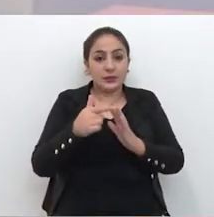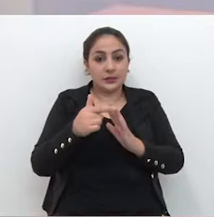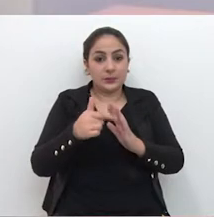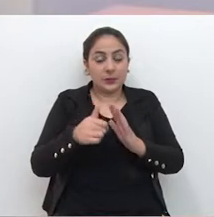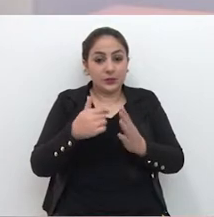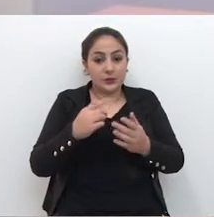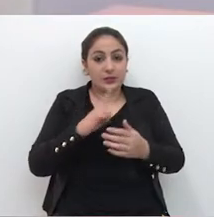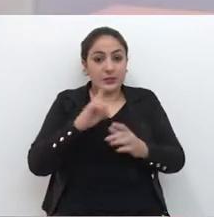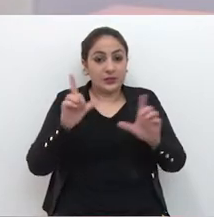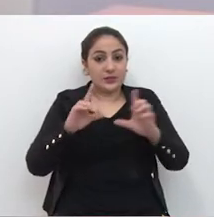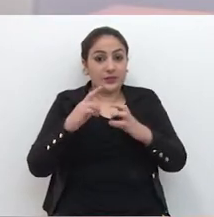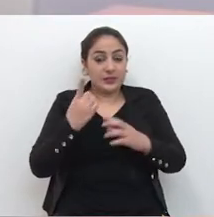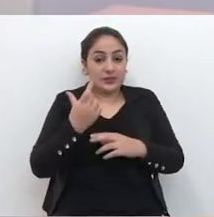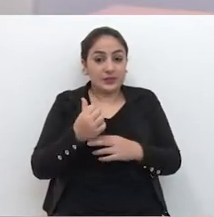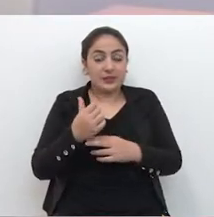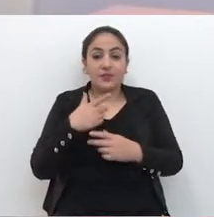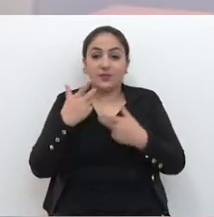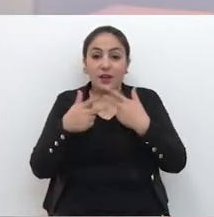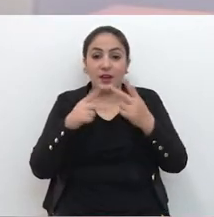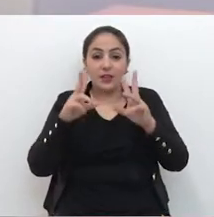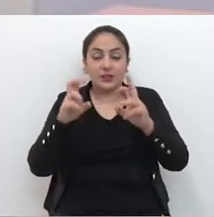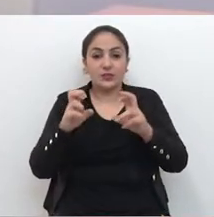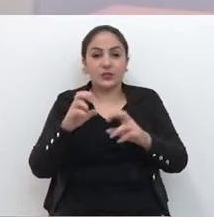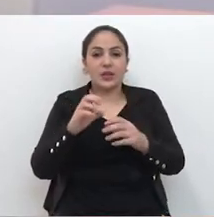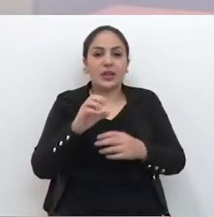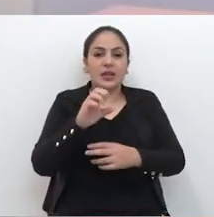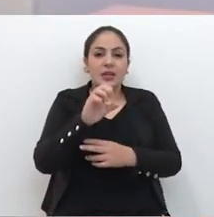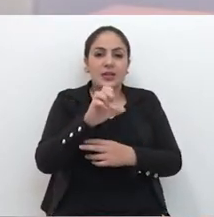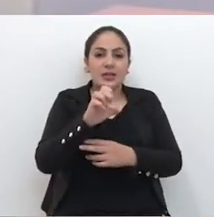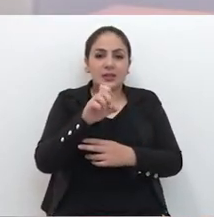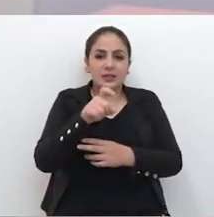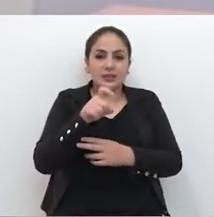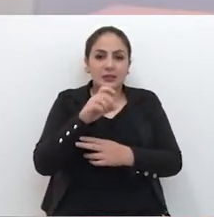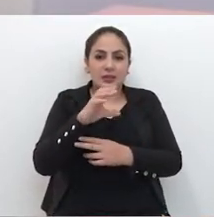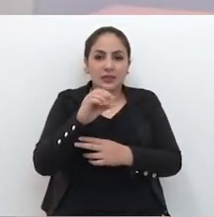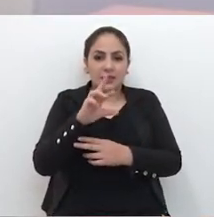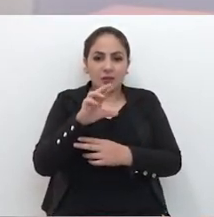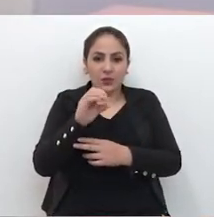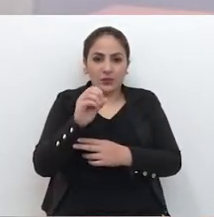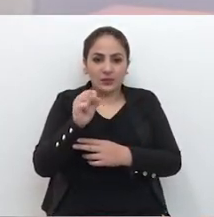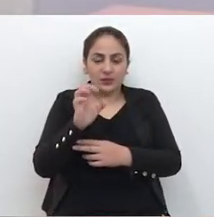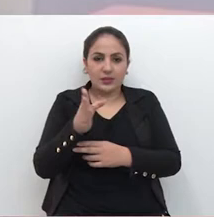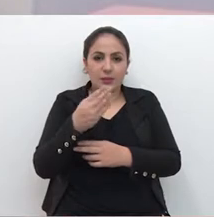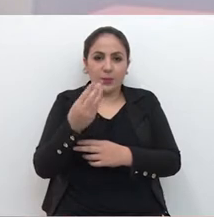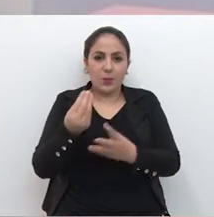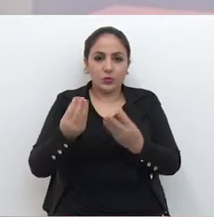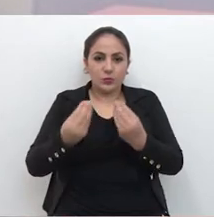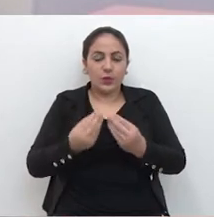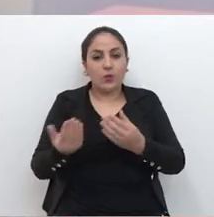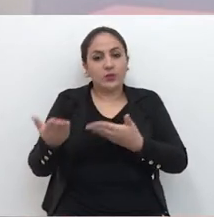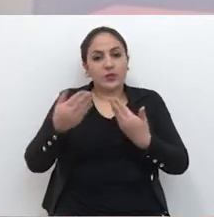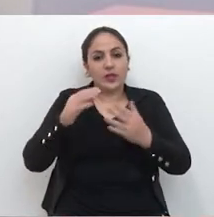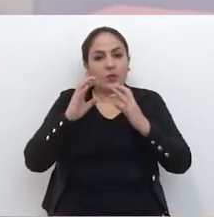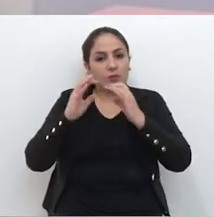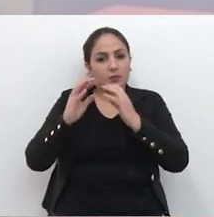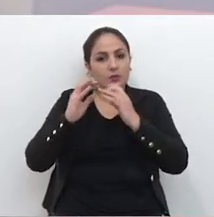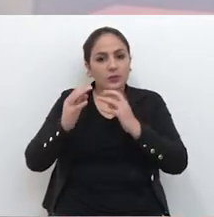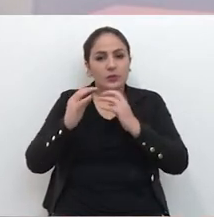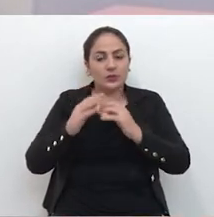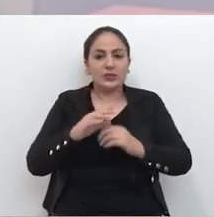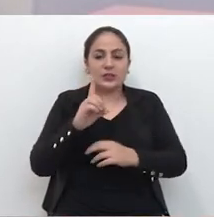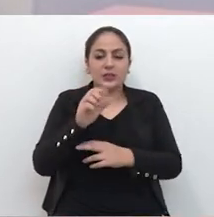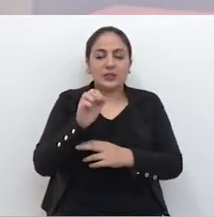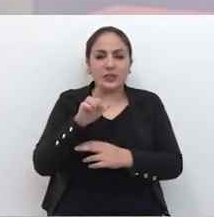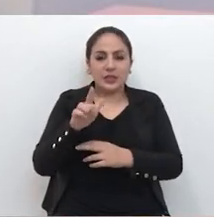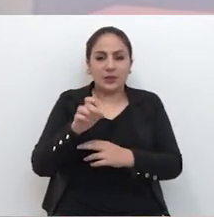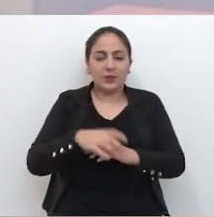vai ao ar daqui a pouco, no Canal 16, vai falar sobre a esclerose múltipla. O convidado do programa é o neurologista